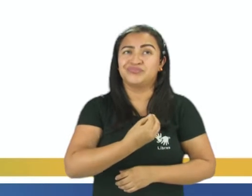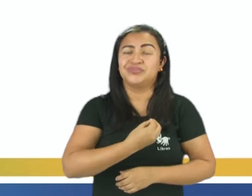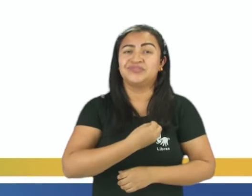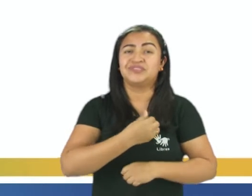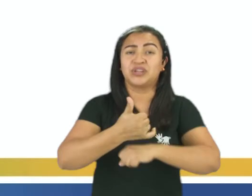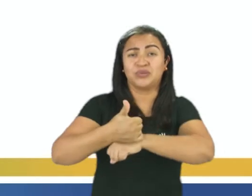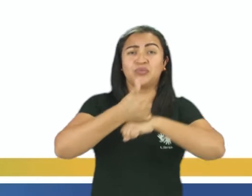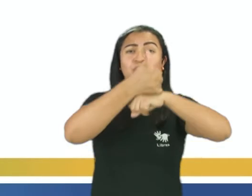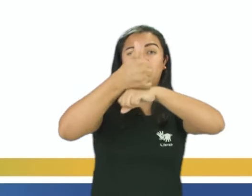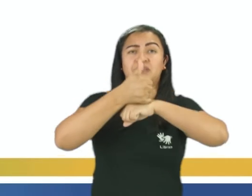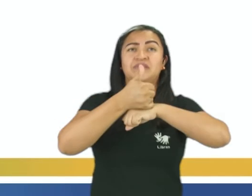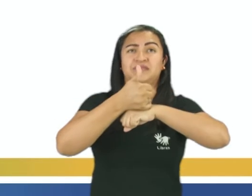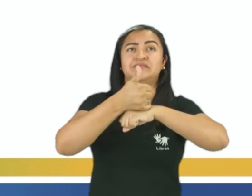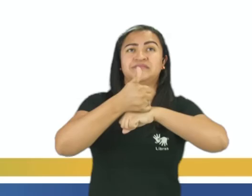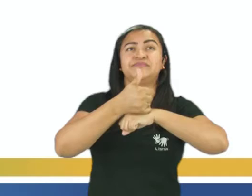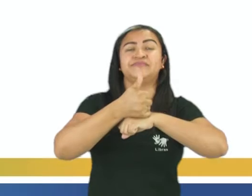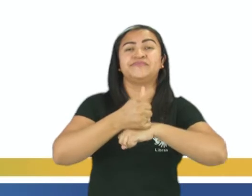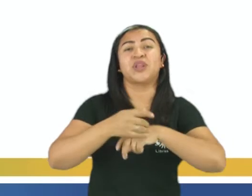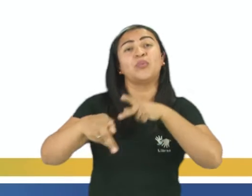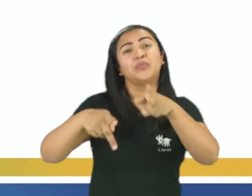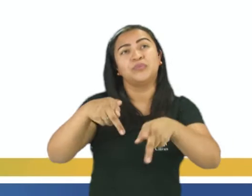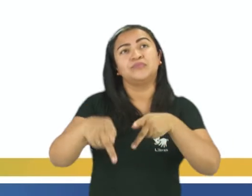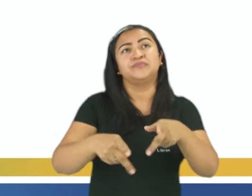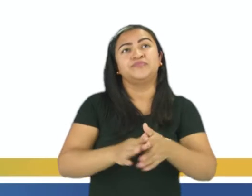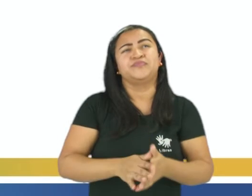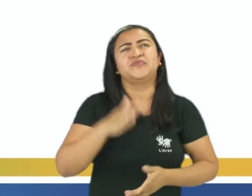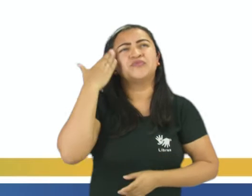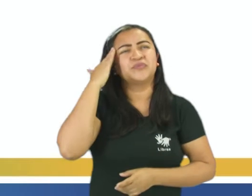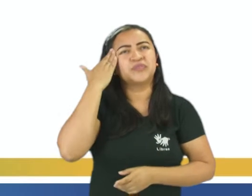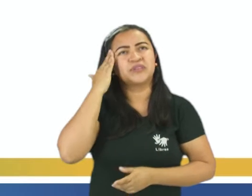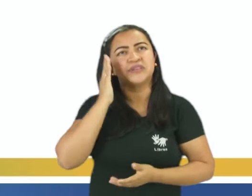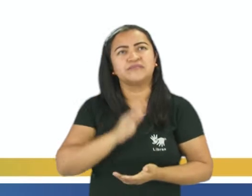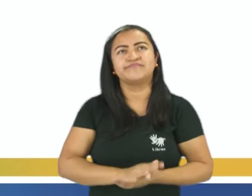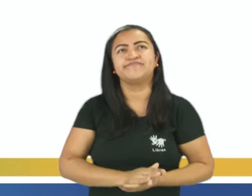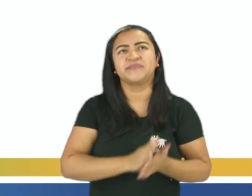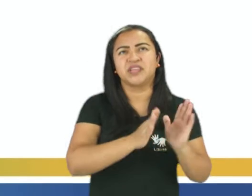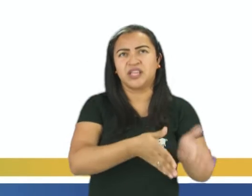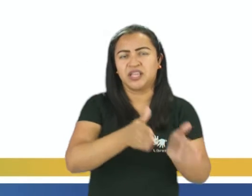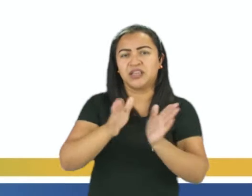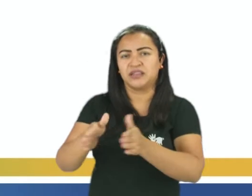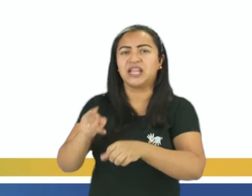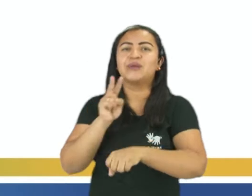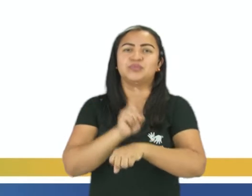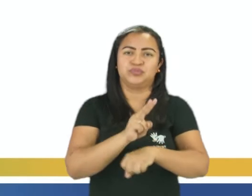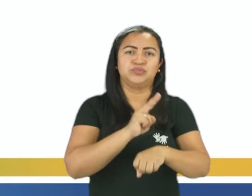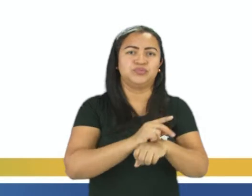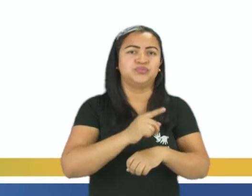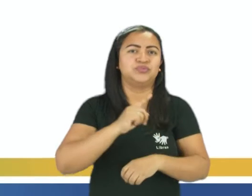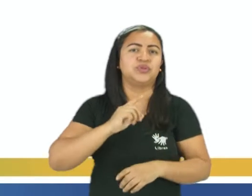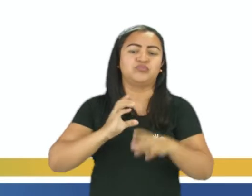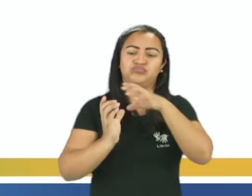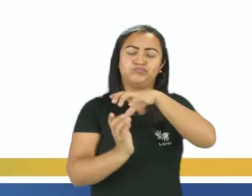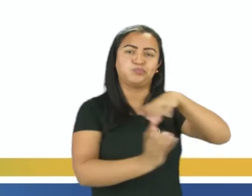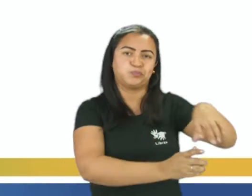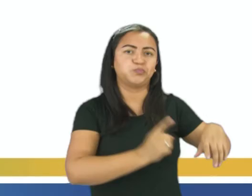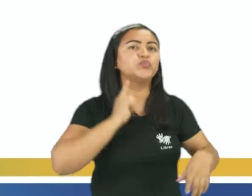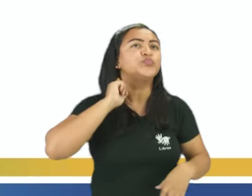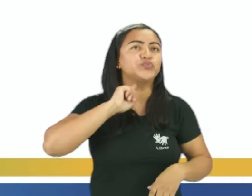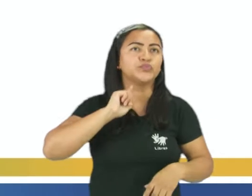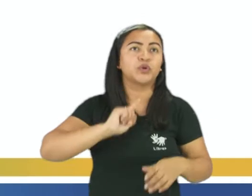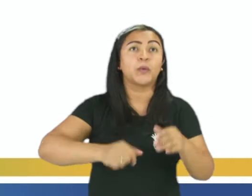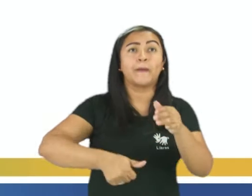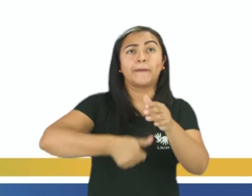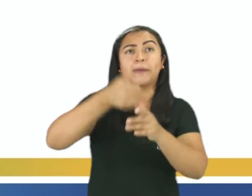população. Vamos entender como é que funciona isso. Etapas do tratamento de esgoto. Primeiro